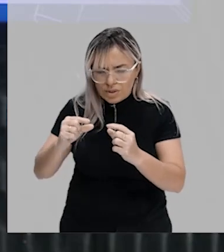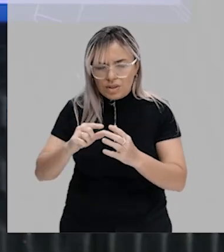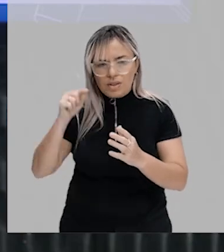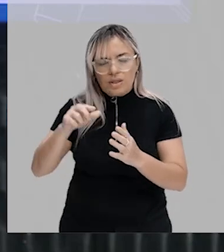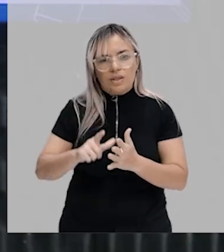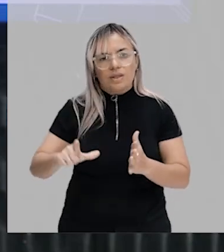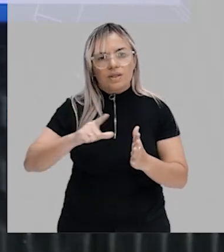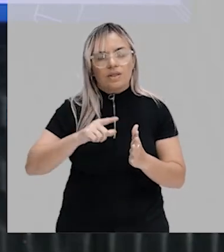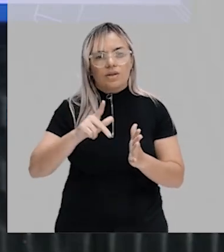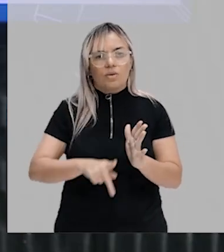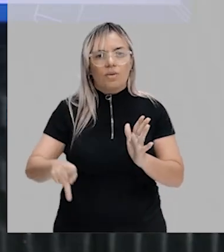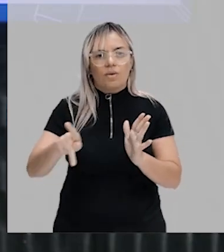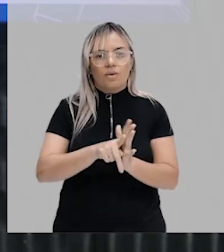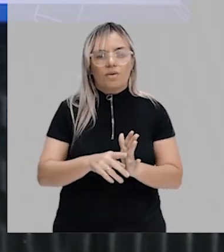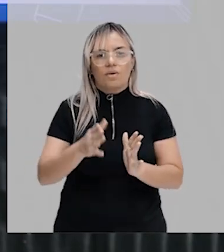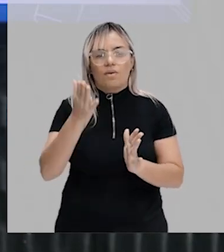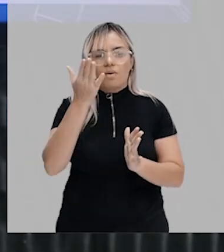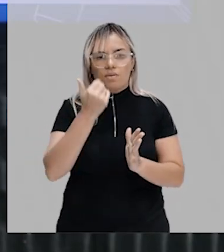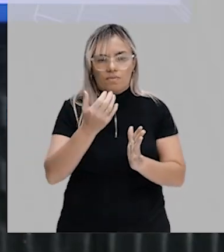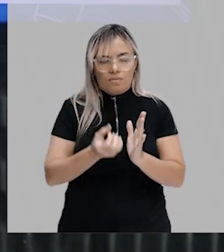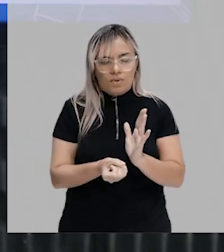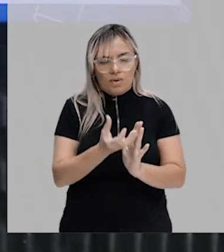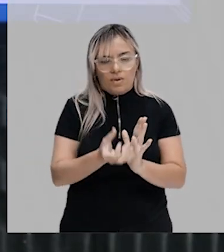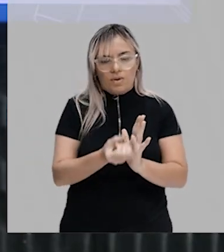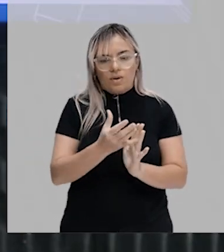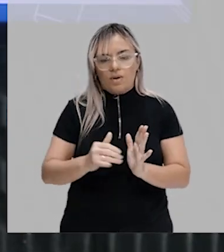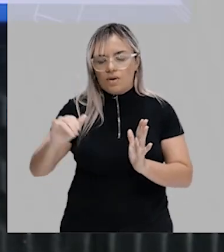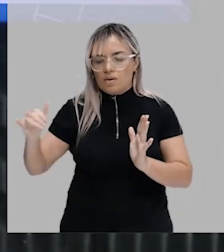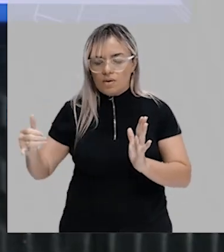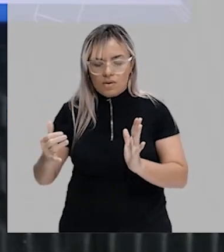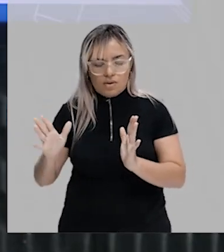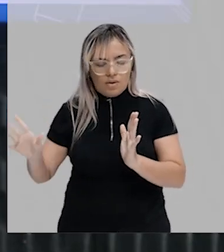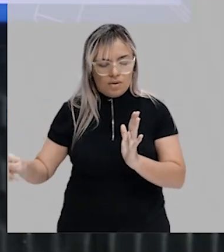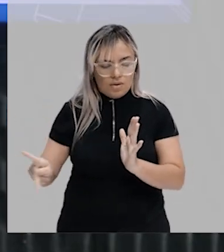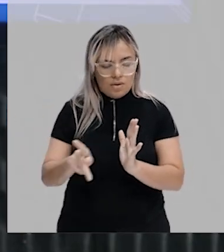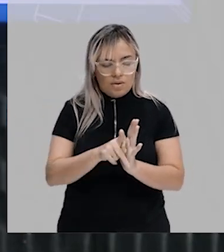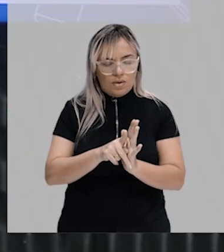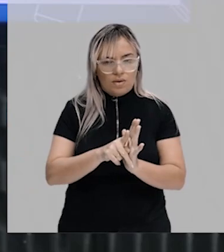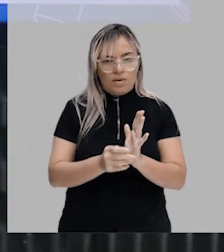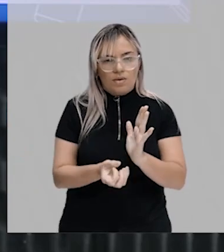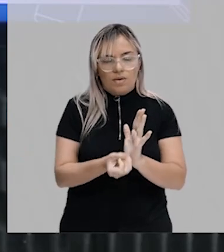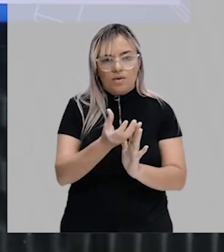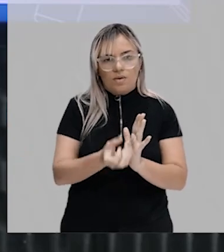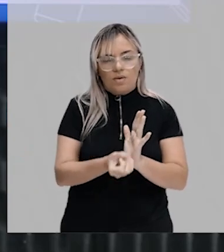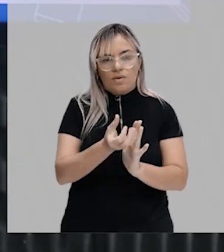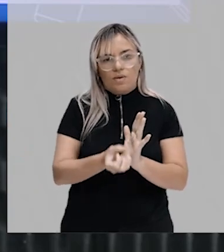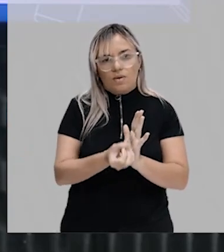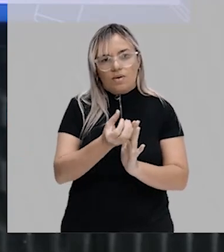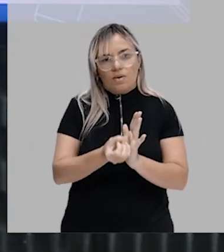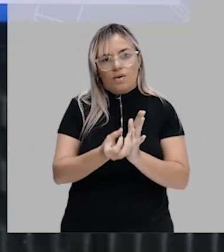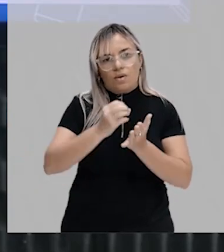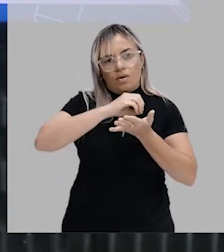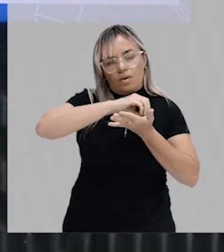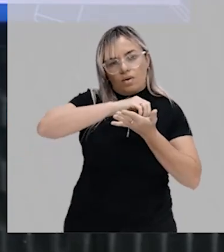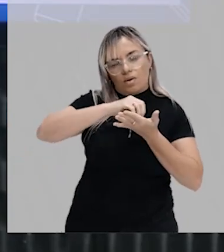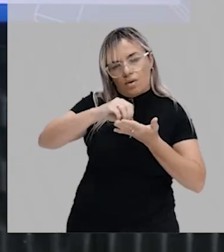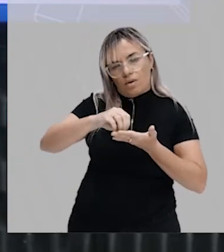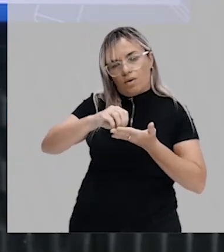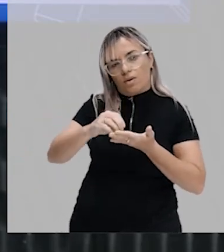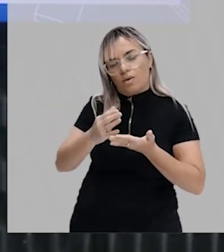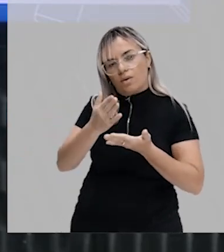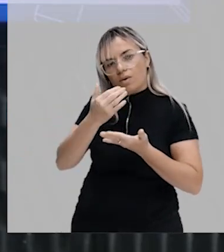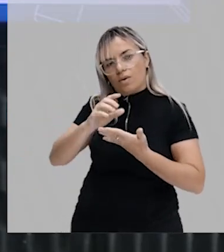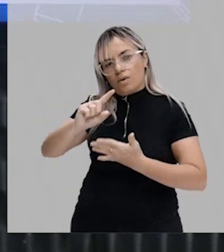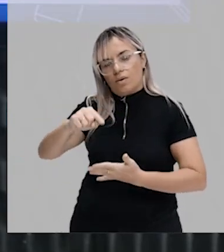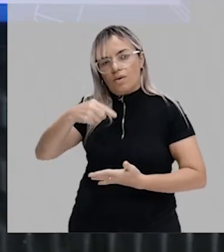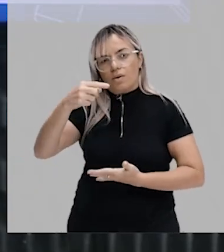alimento. Ele vai pegar essa energia, vai converter essa energia na produção de um composto orgânico, que